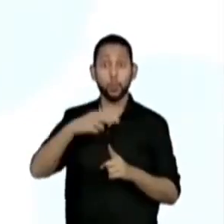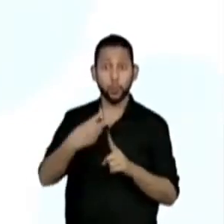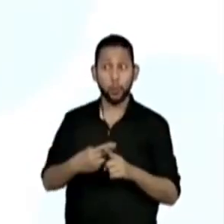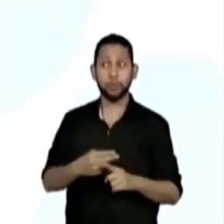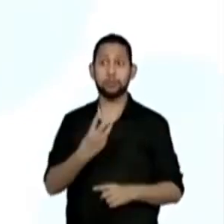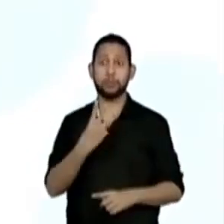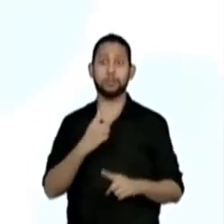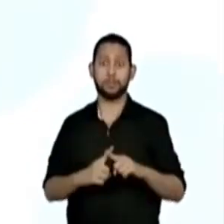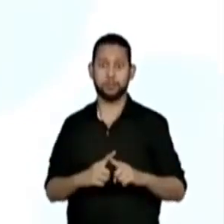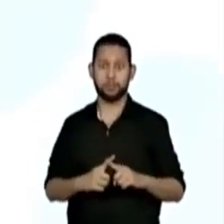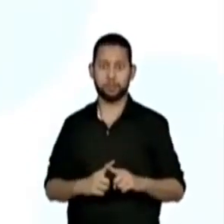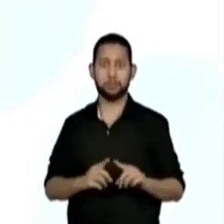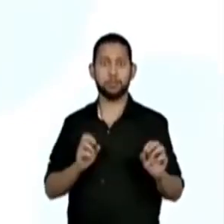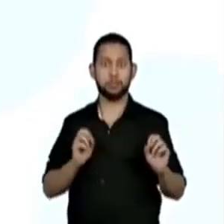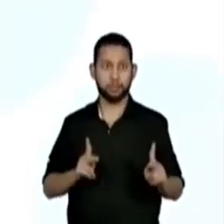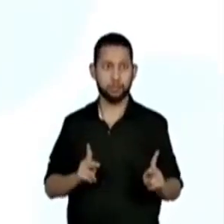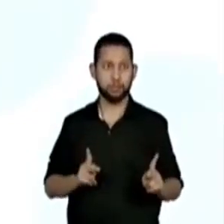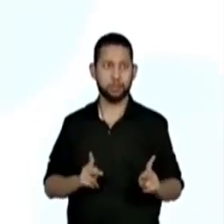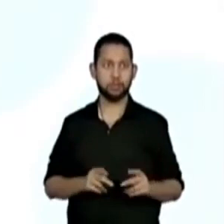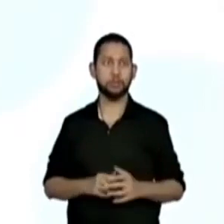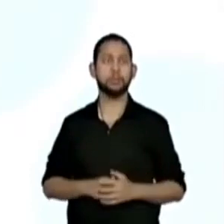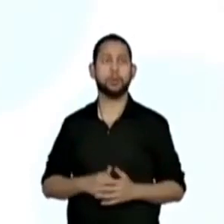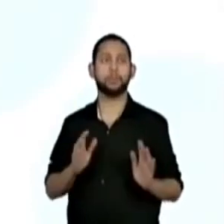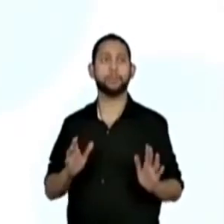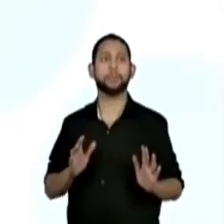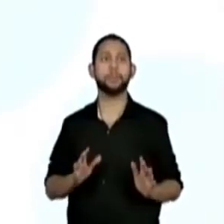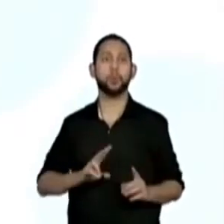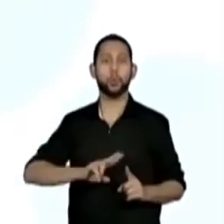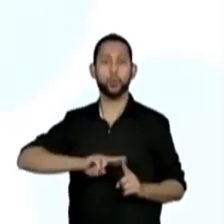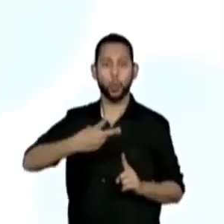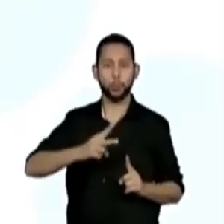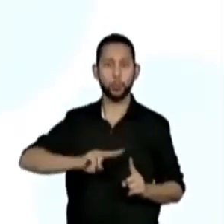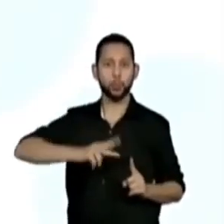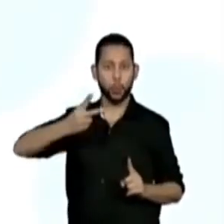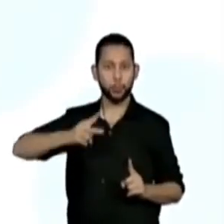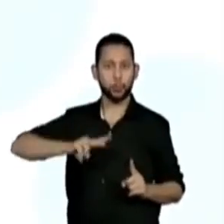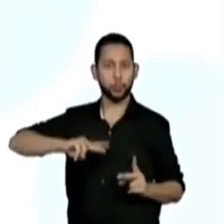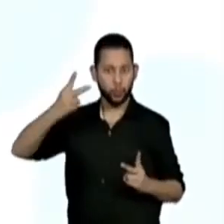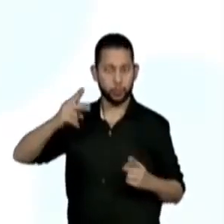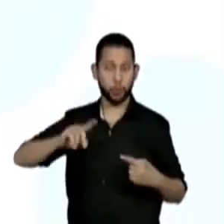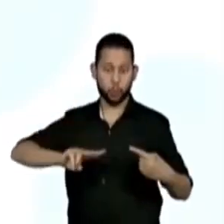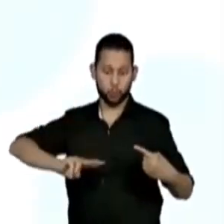três vezes, certo? Então, vamos lá. Primeiro, o dobro